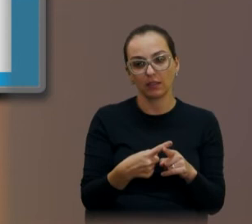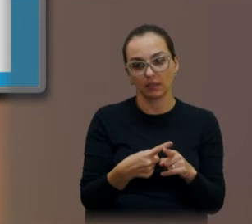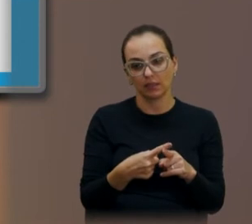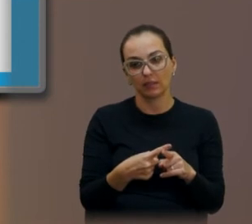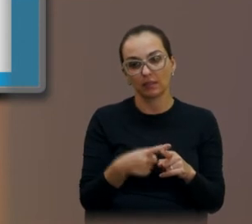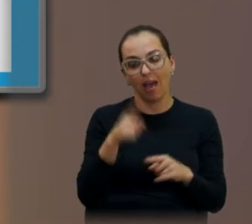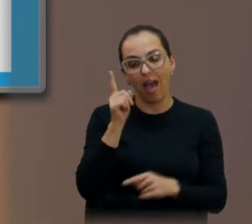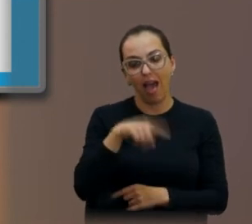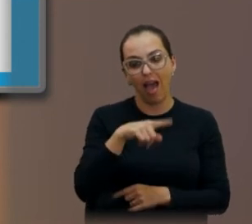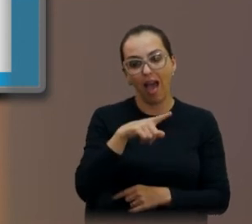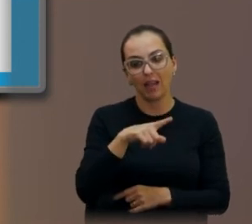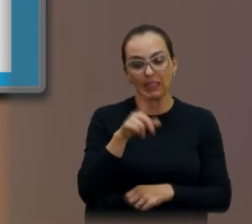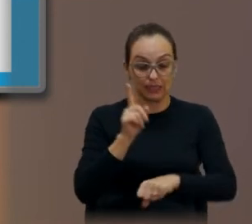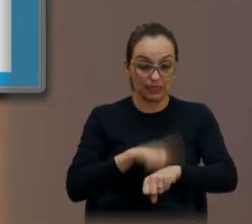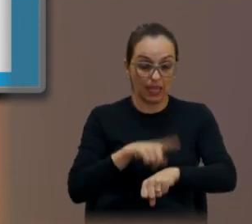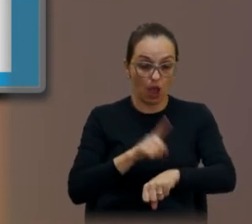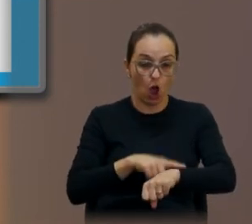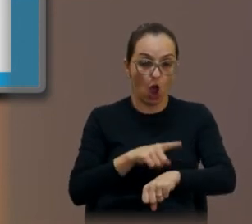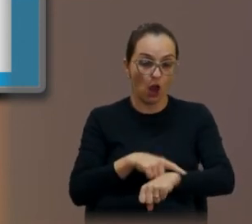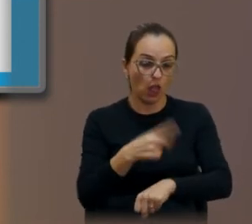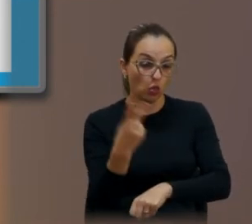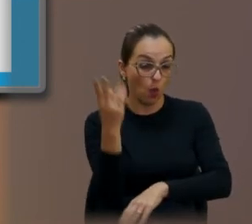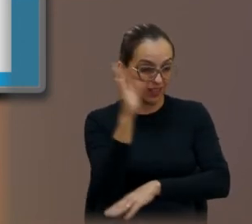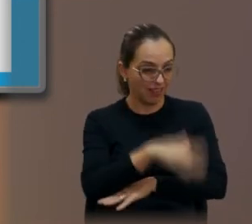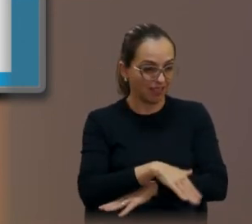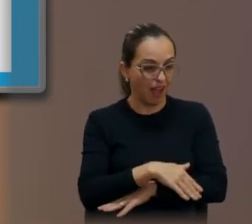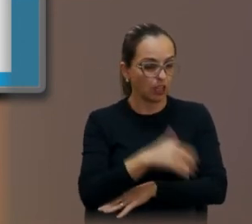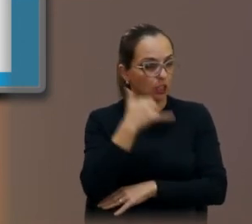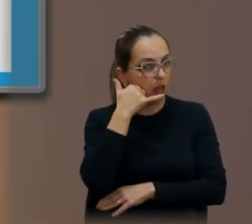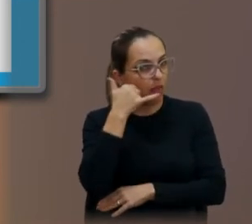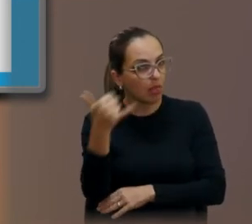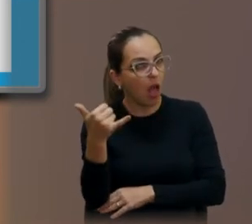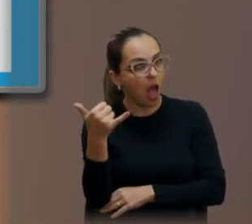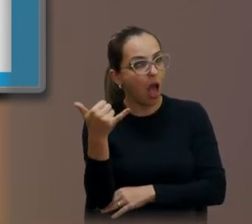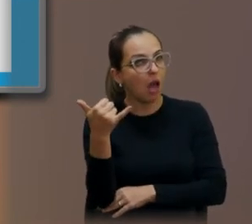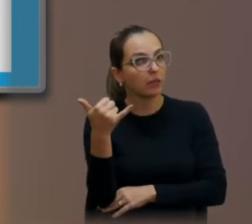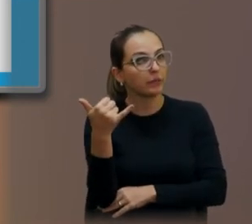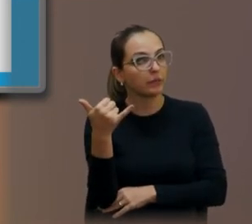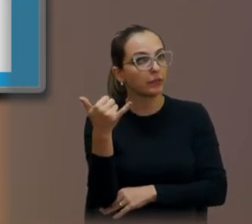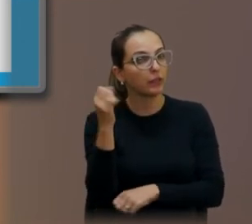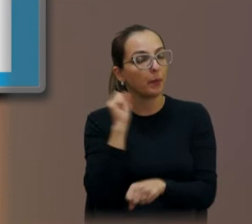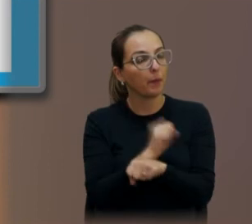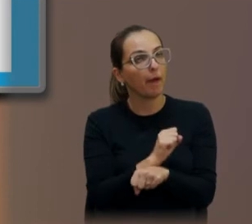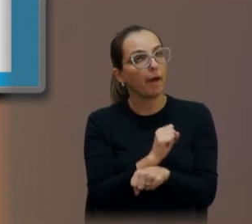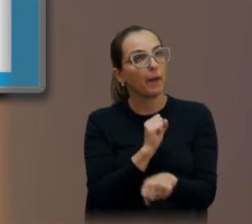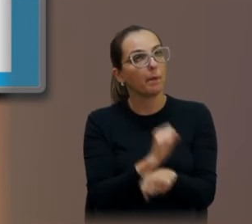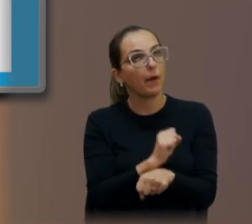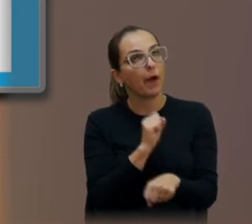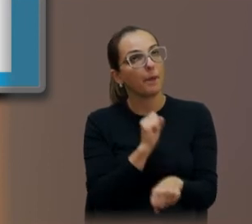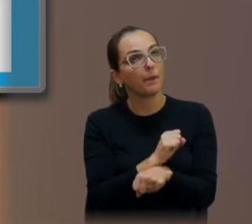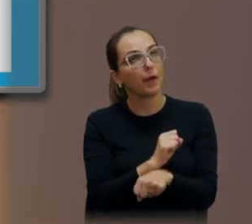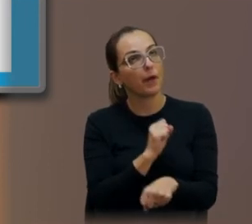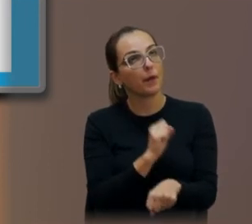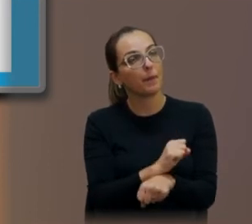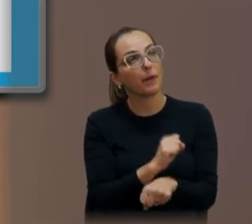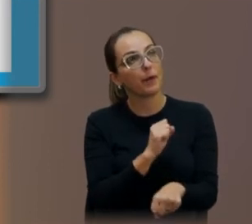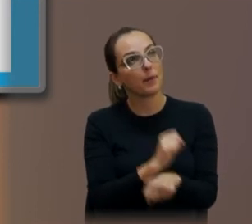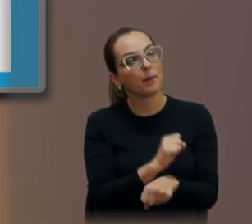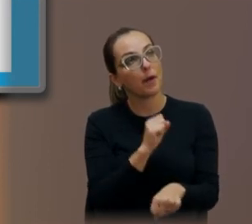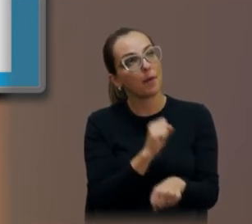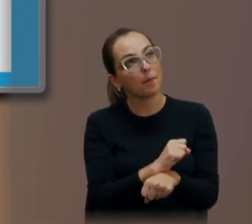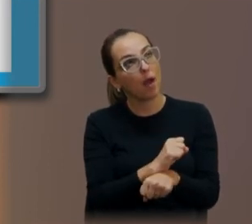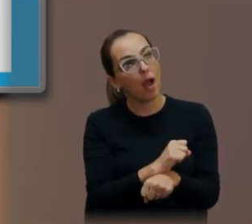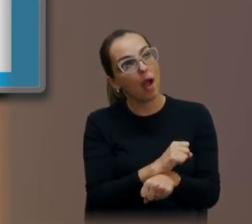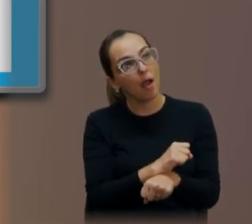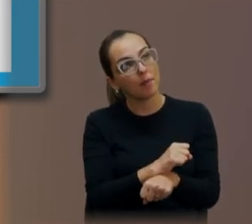Seis vezes seguido e não atendia tocar. Até que alguém alertou que o telefone estava